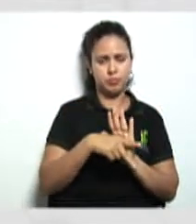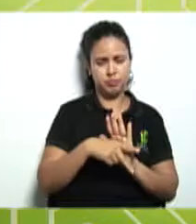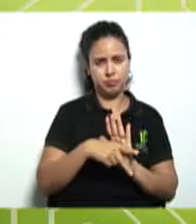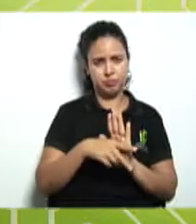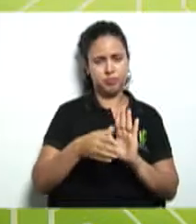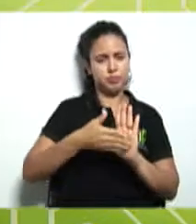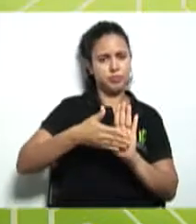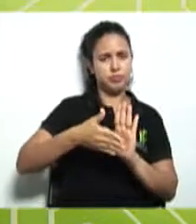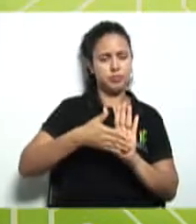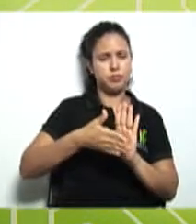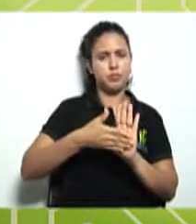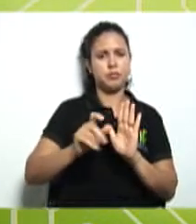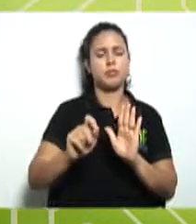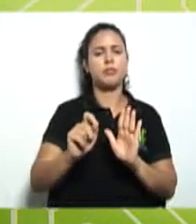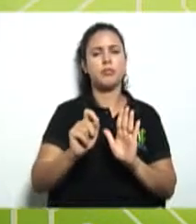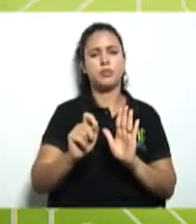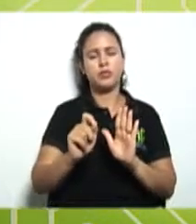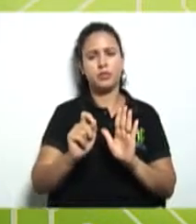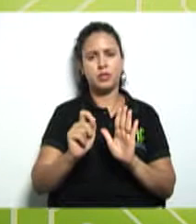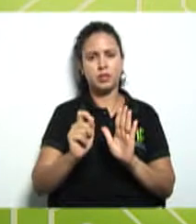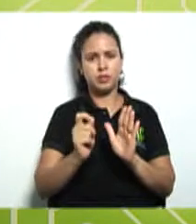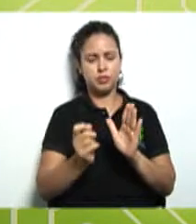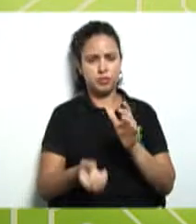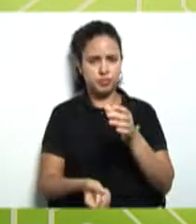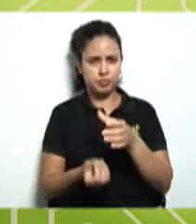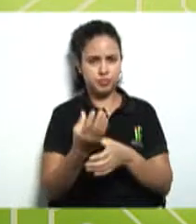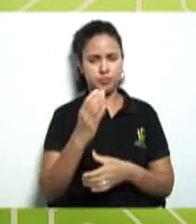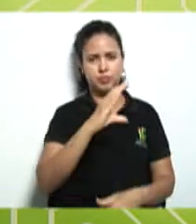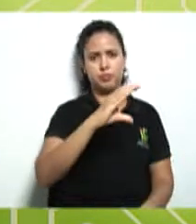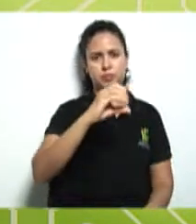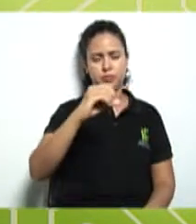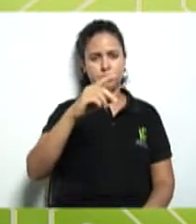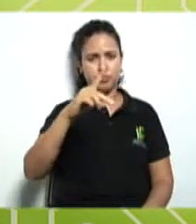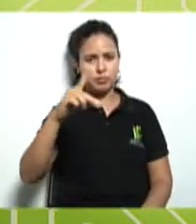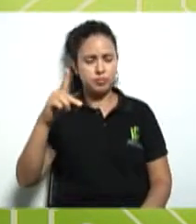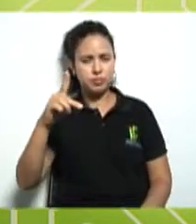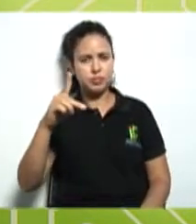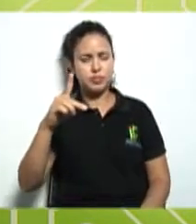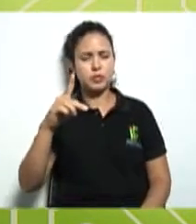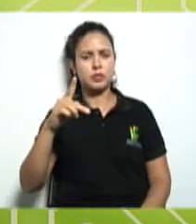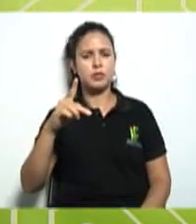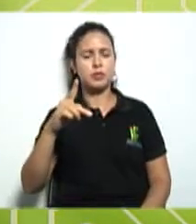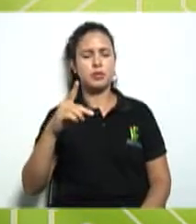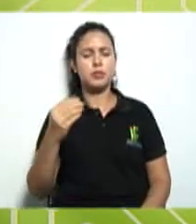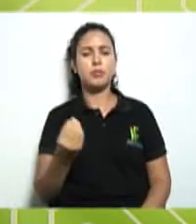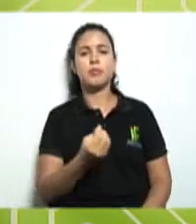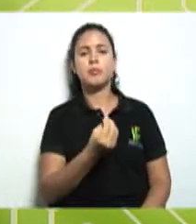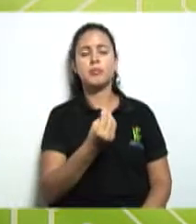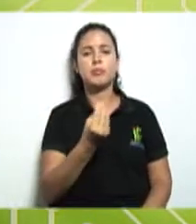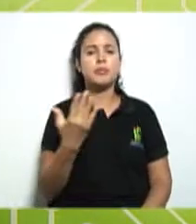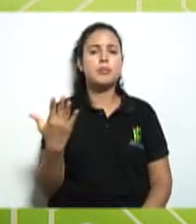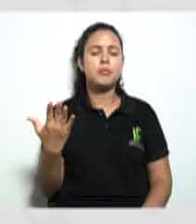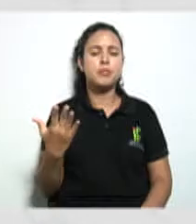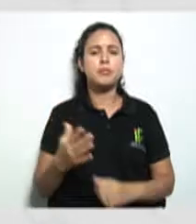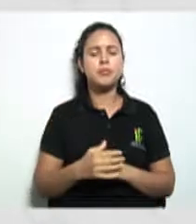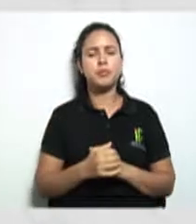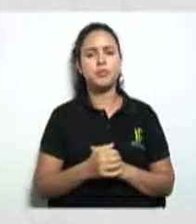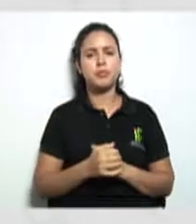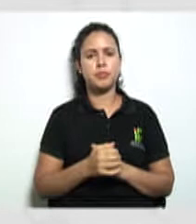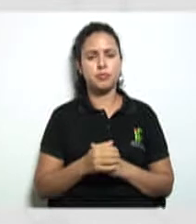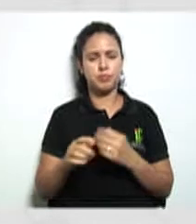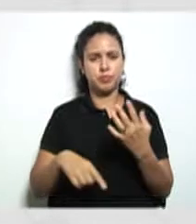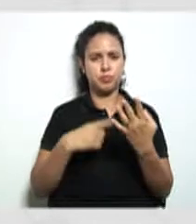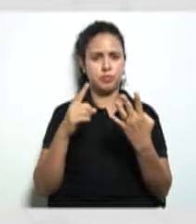pretende com a constituição dessa cooperativa. E o quarto passo, qual que seria? A